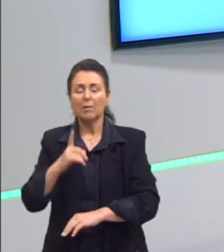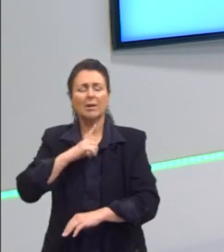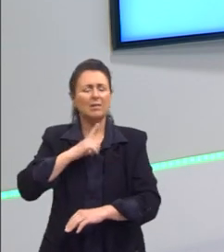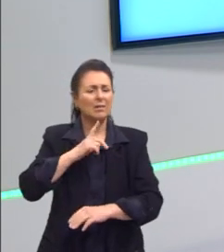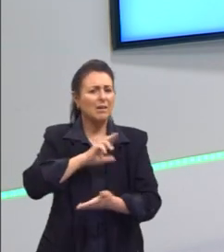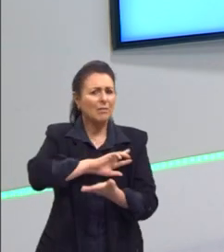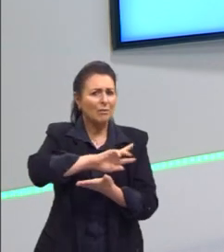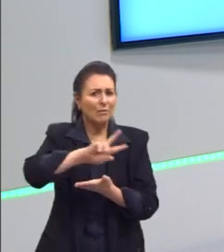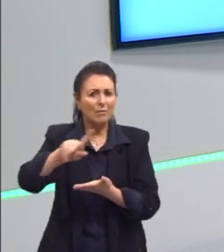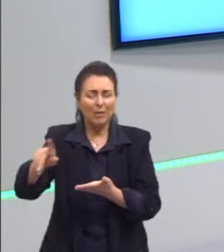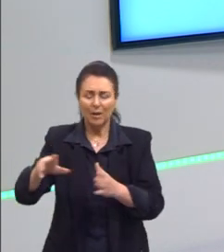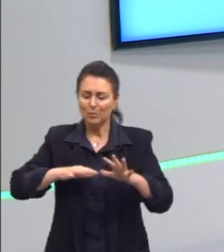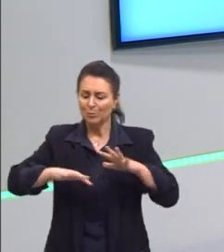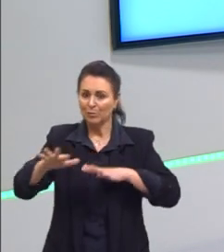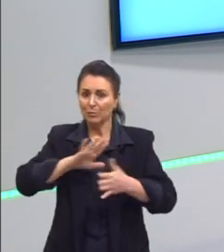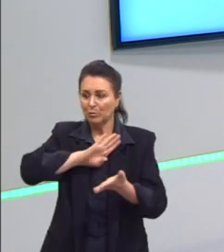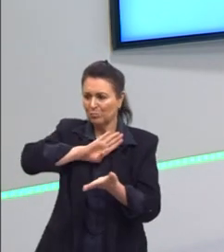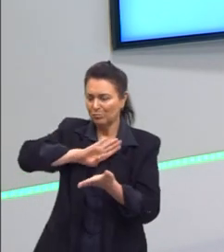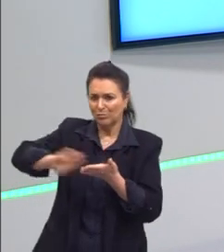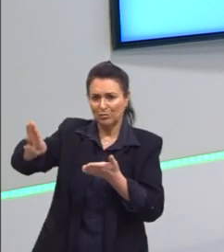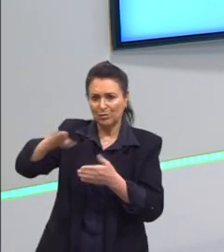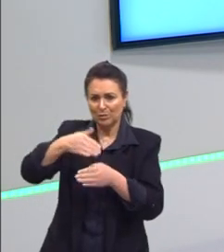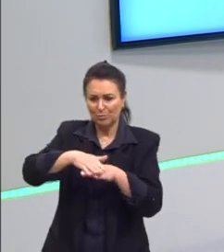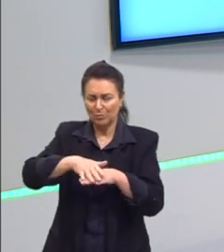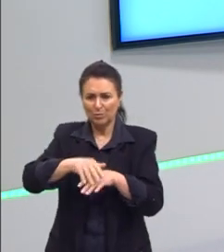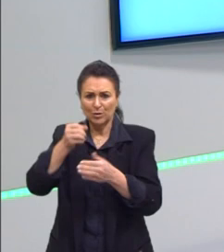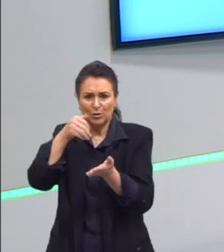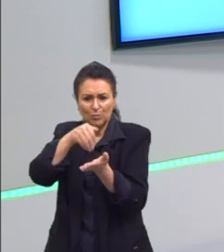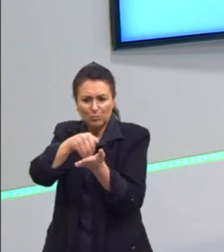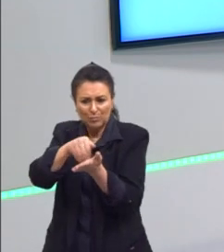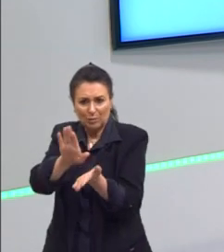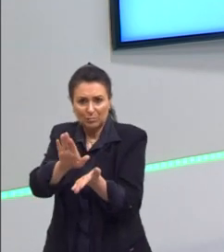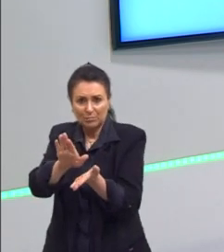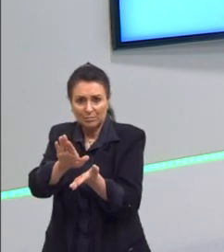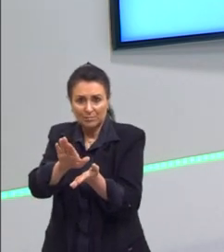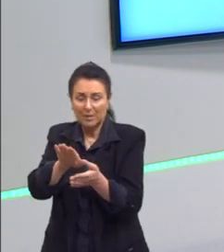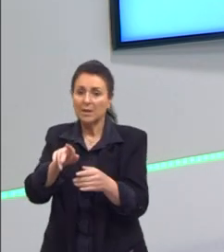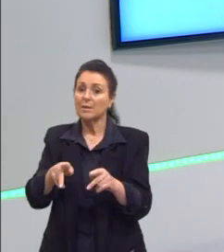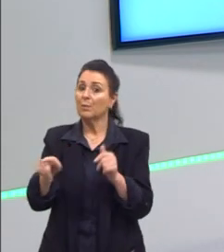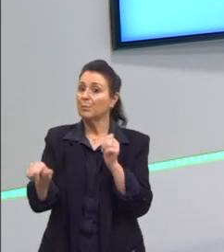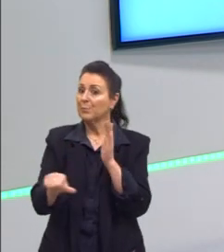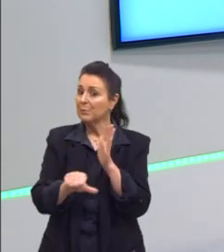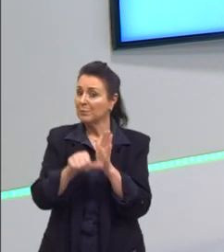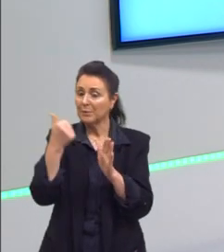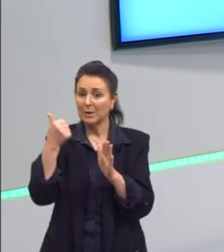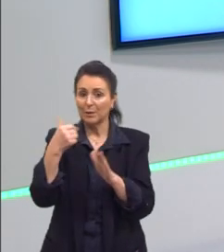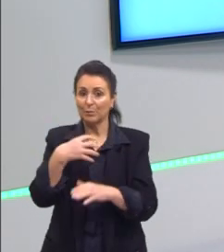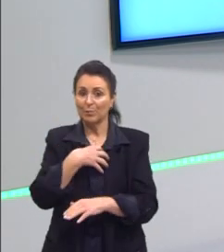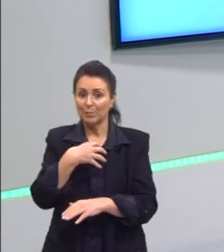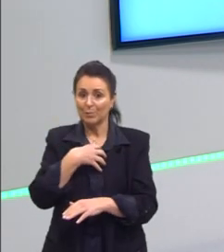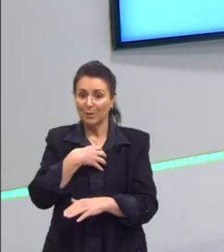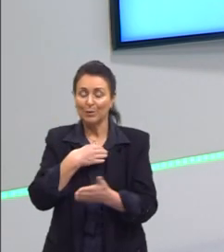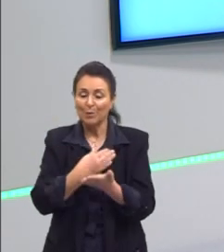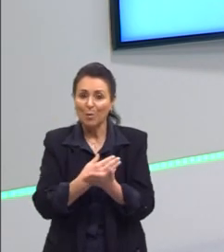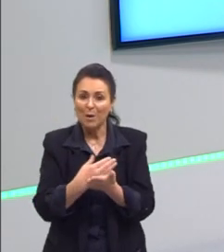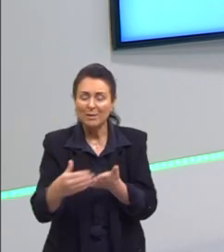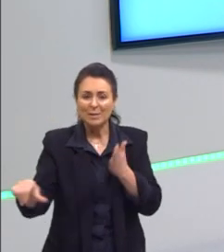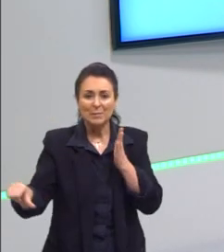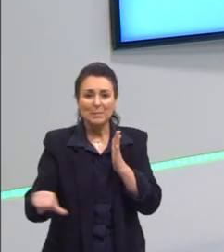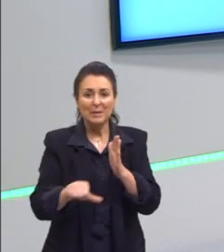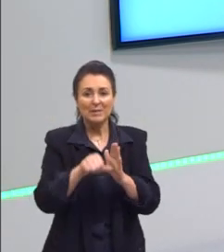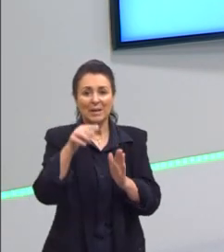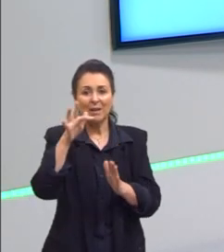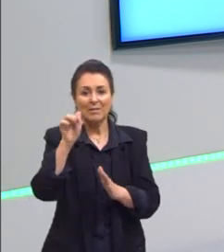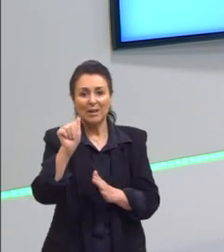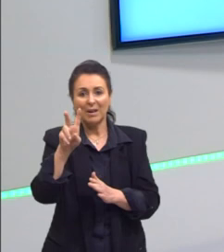movimentos de expulsão. Então, esse é um primeiro momento e que vai gerar a origem das primeiras favelas do